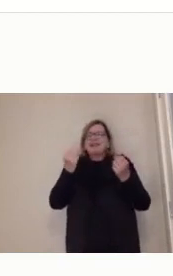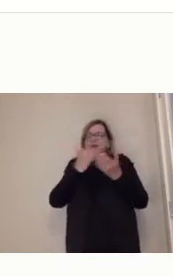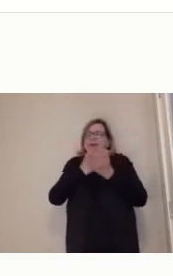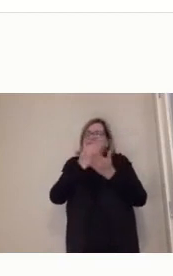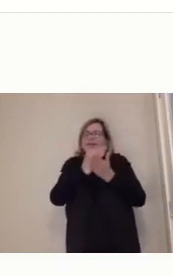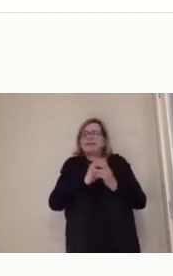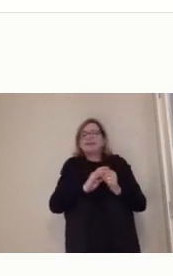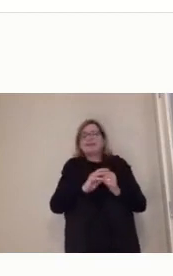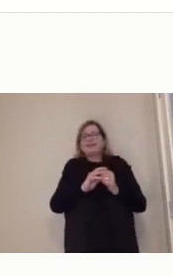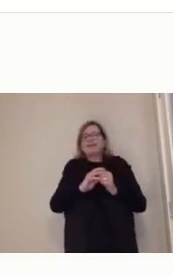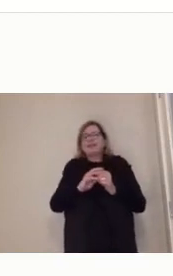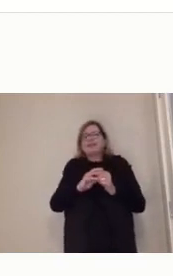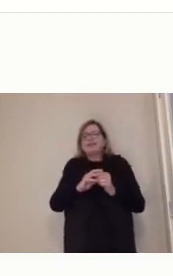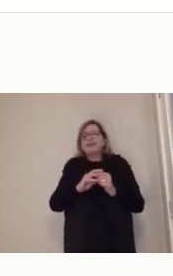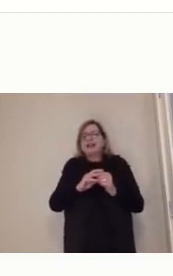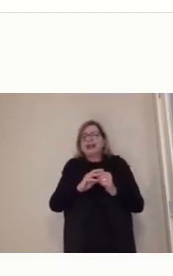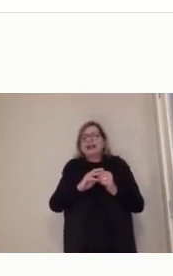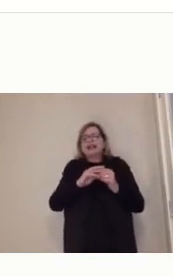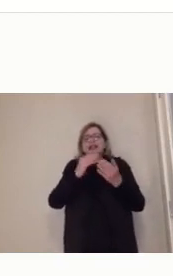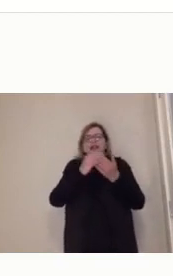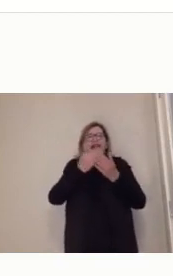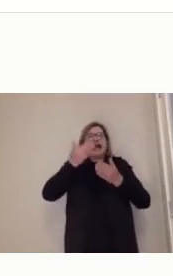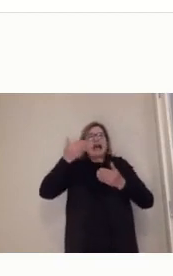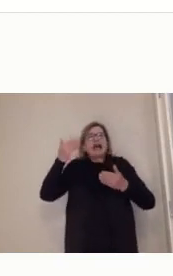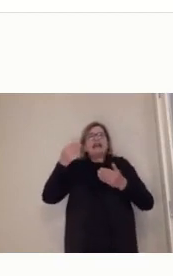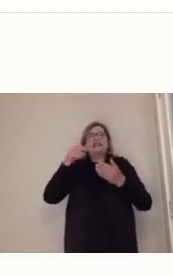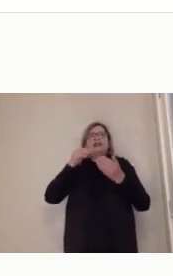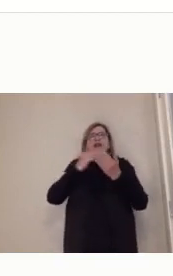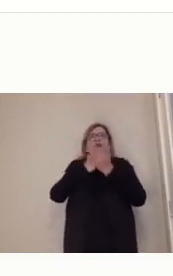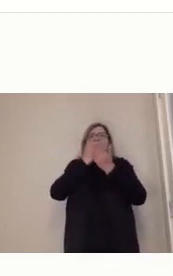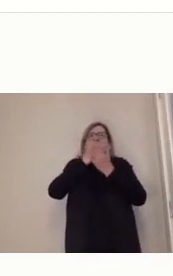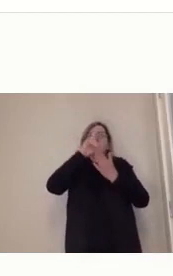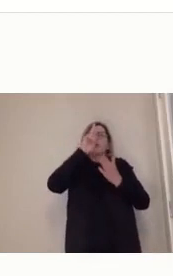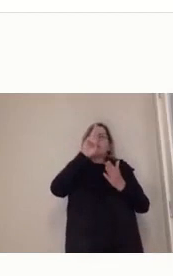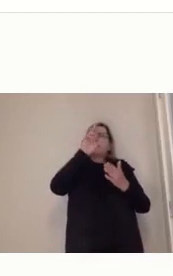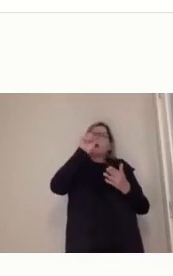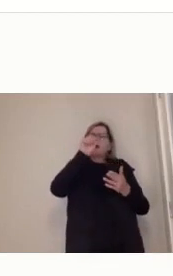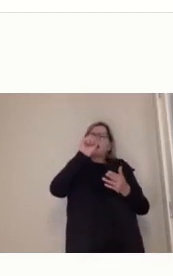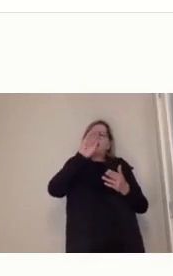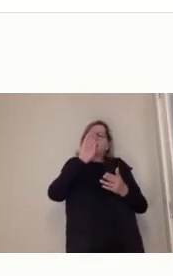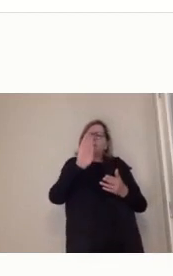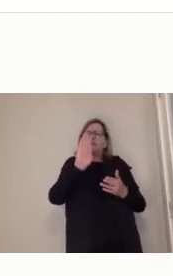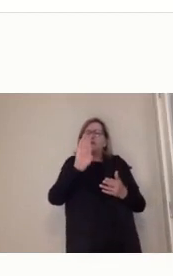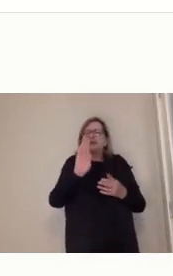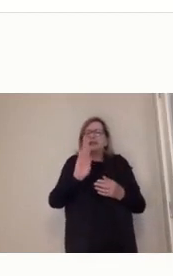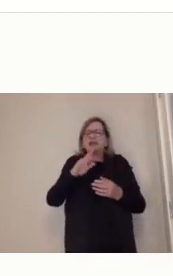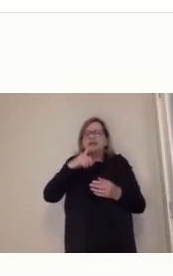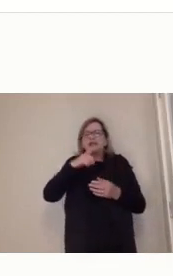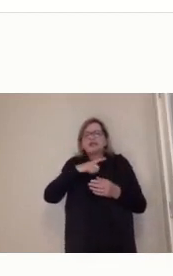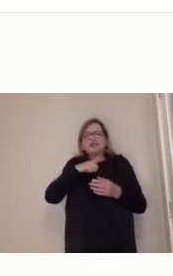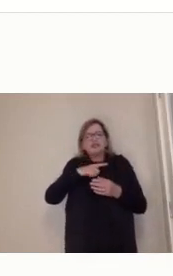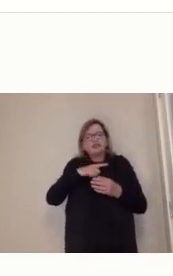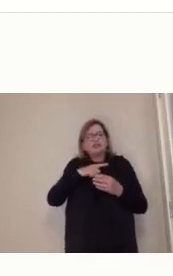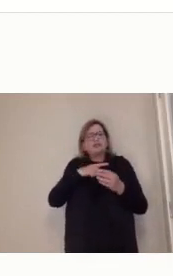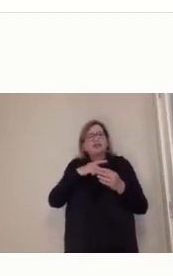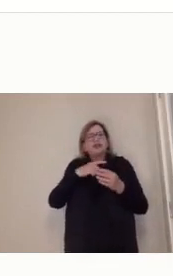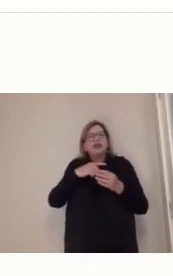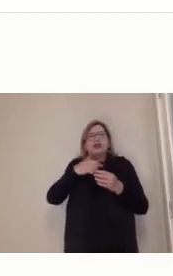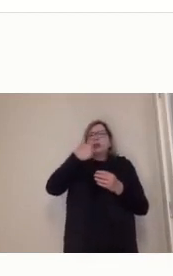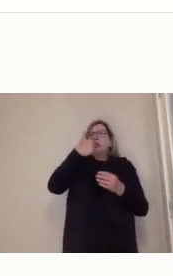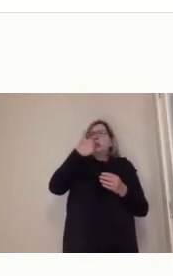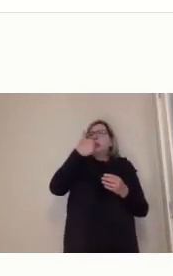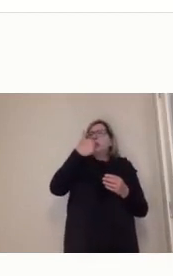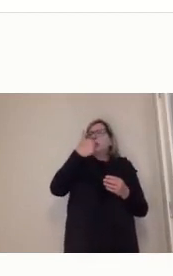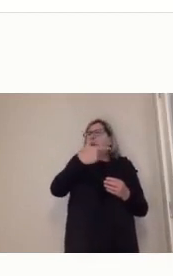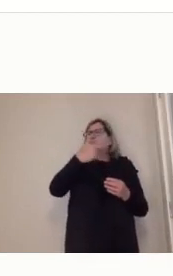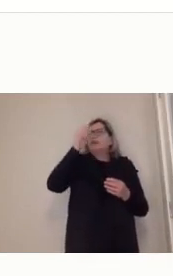um percentual de 12%, 11, 12% da população de 18 a 23 anos no ensino superior,